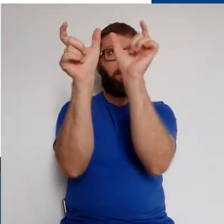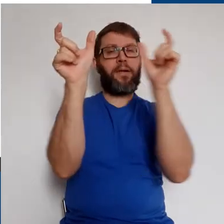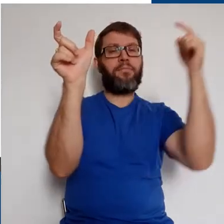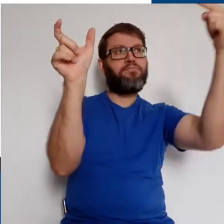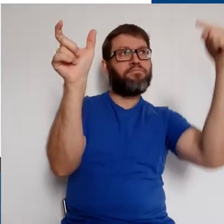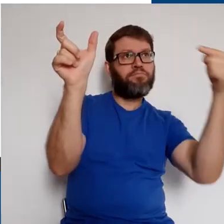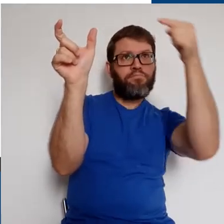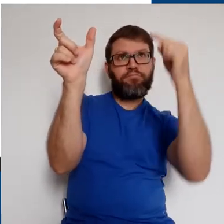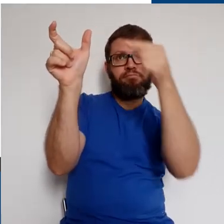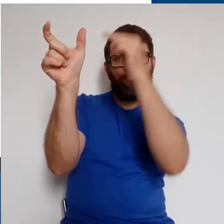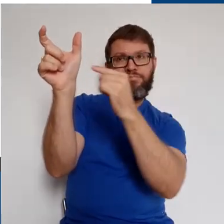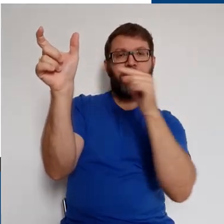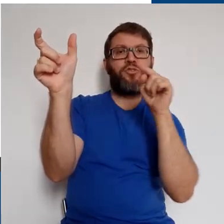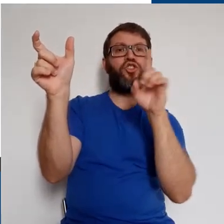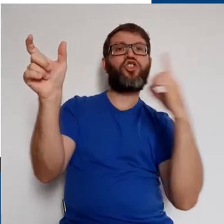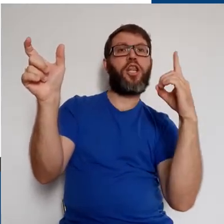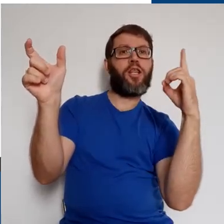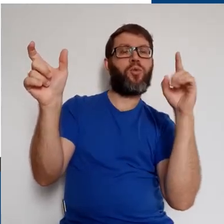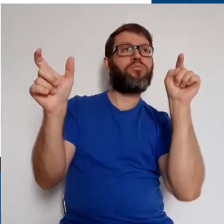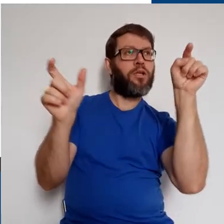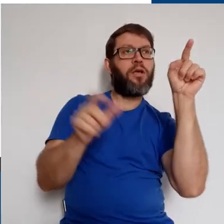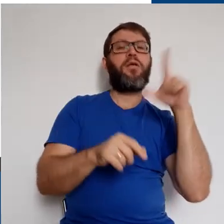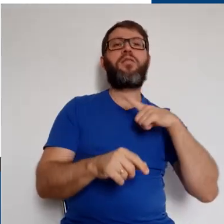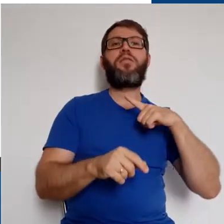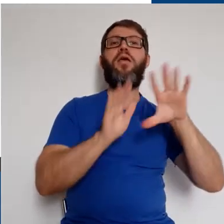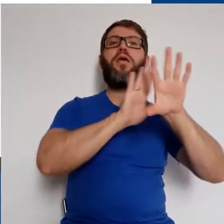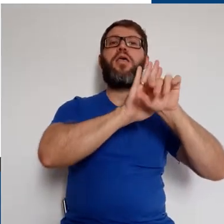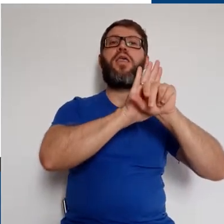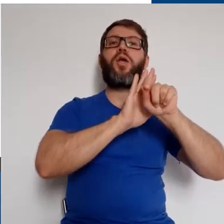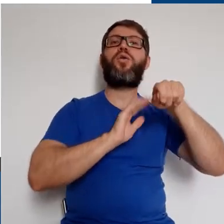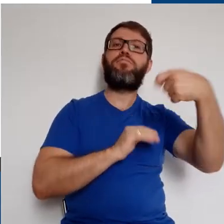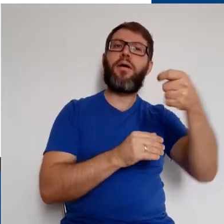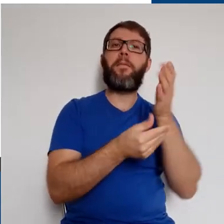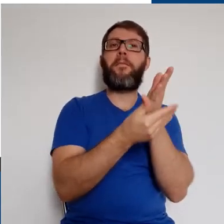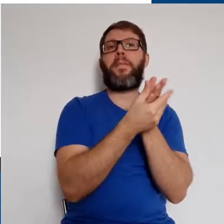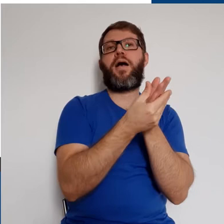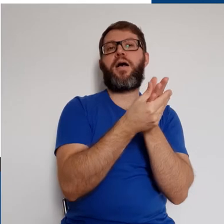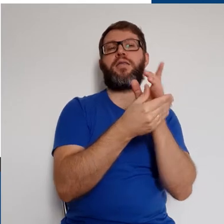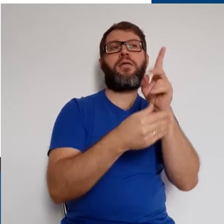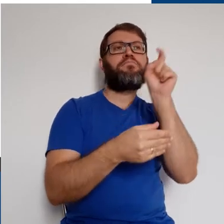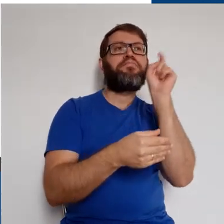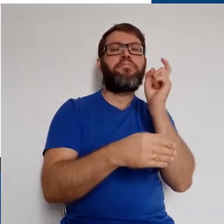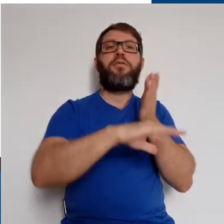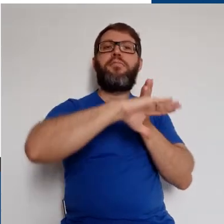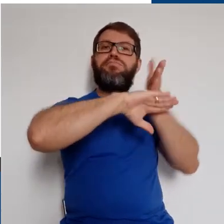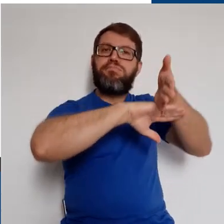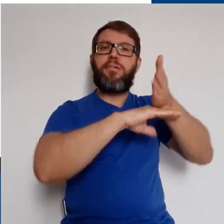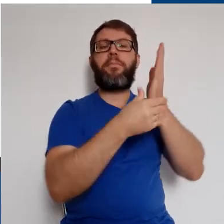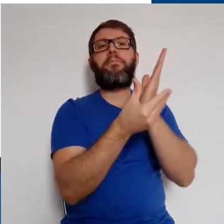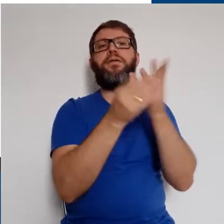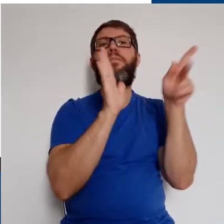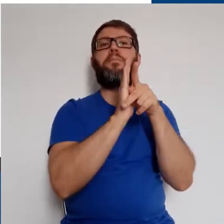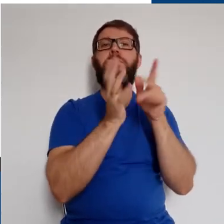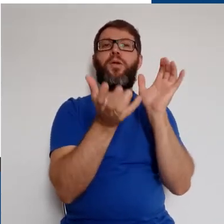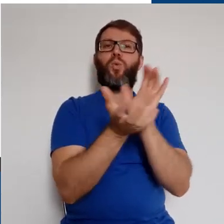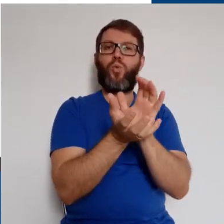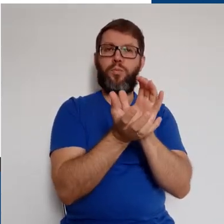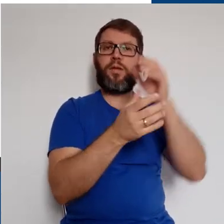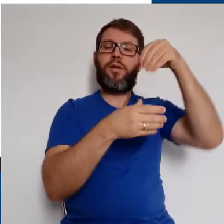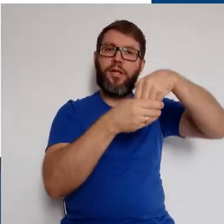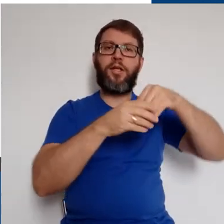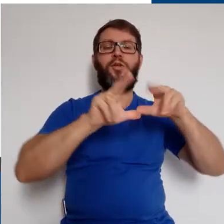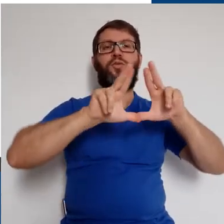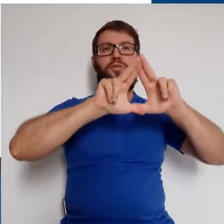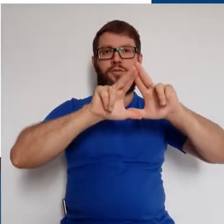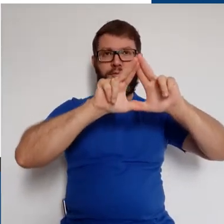Abaixo do card de cada uma delas, no canto direito, temos um ícone em formato de pasta que nos leva até a pasta dessa